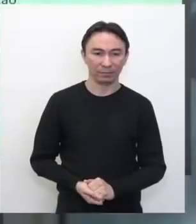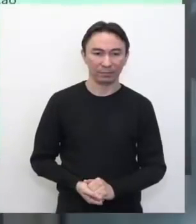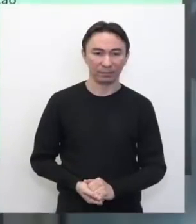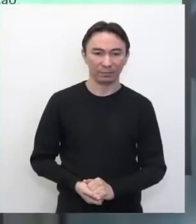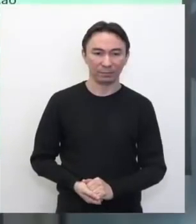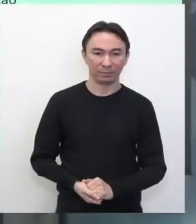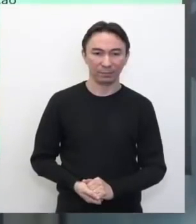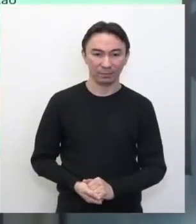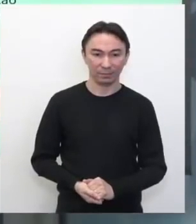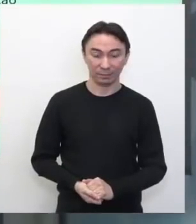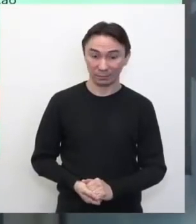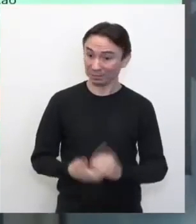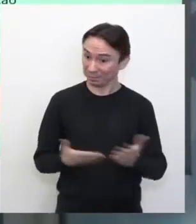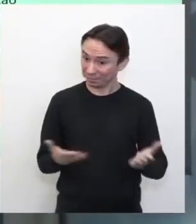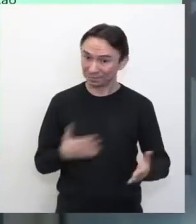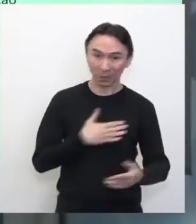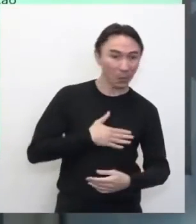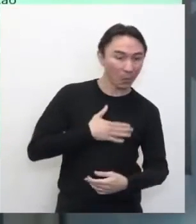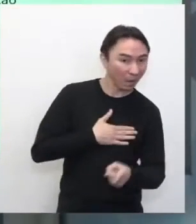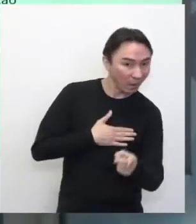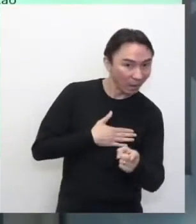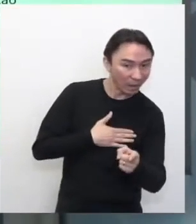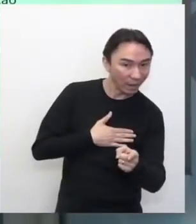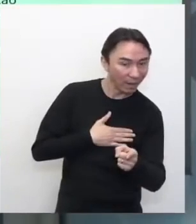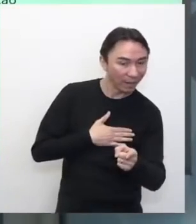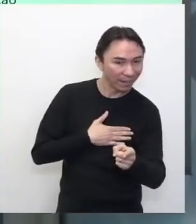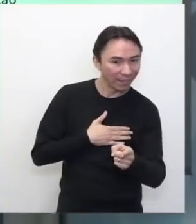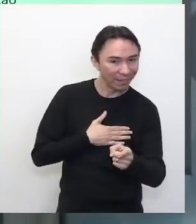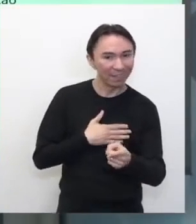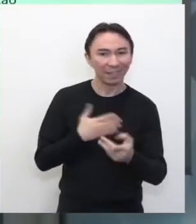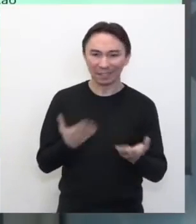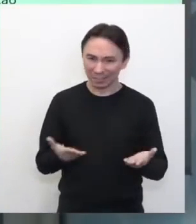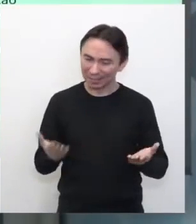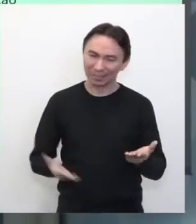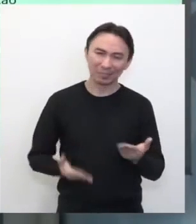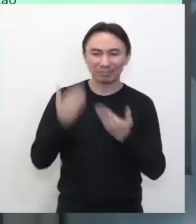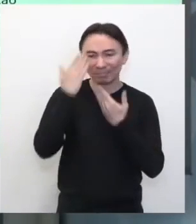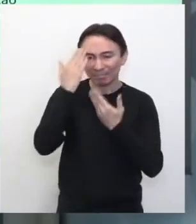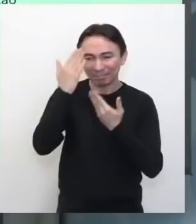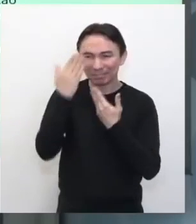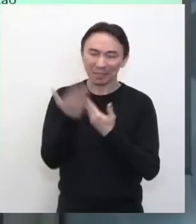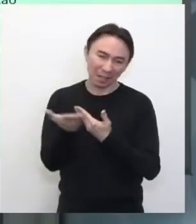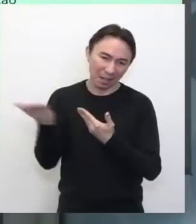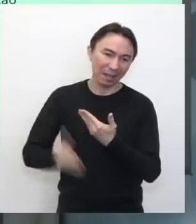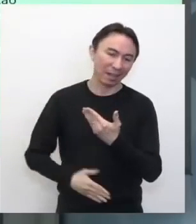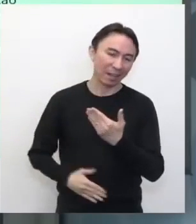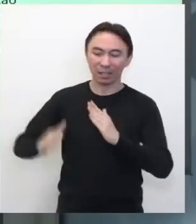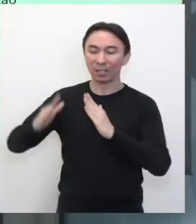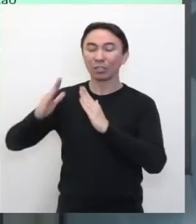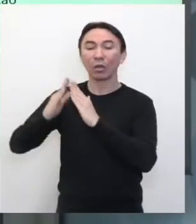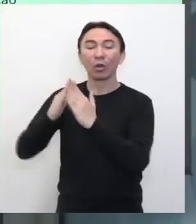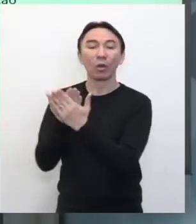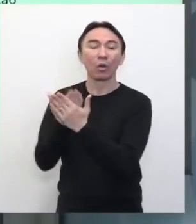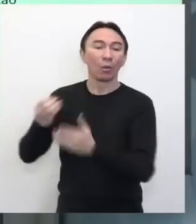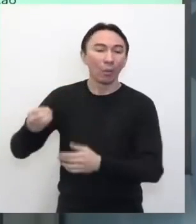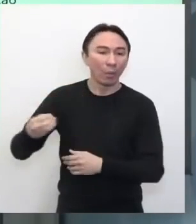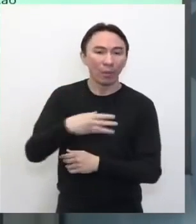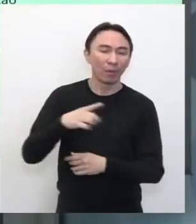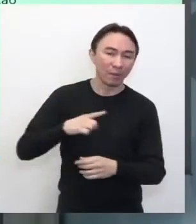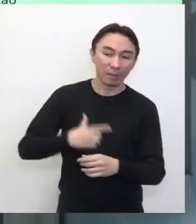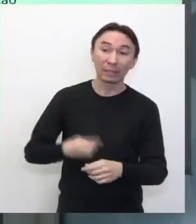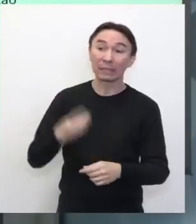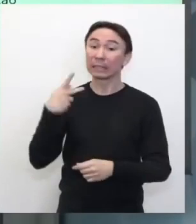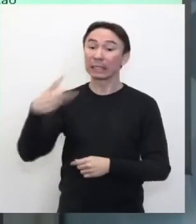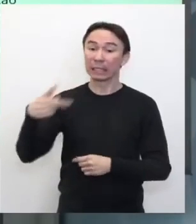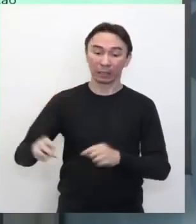E aí, gostou? Então, essa ideia, eu gostaria muito de agradecer à Nova Escola que cedeu o vídeo. No site deles, vocês